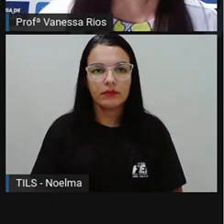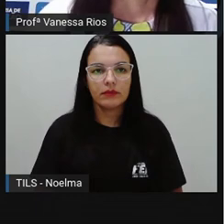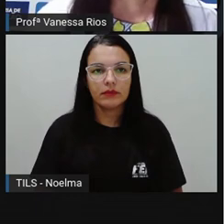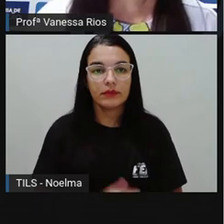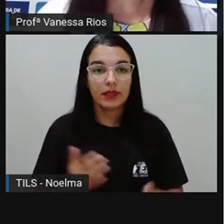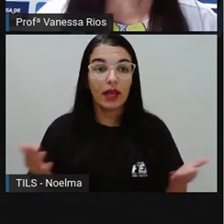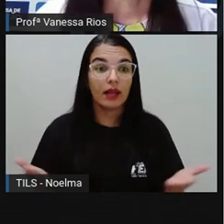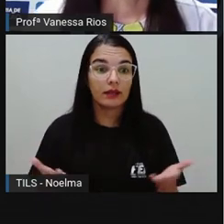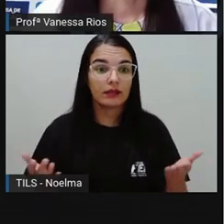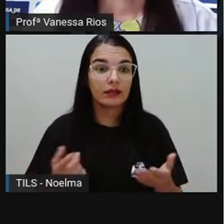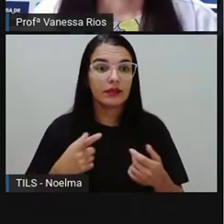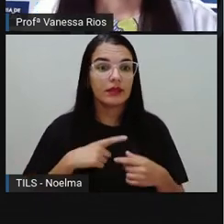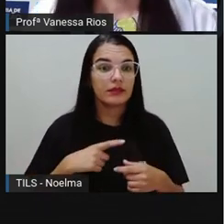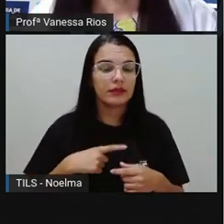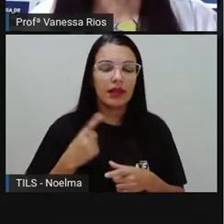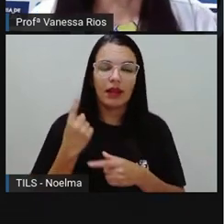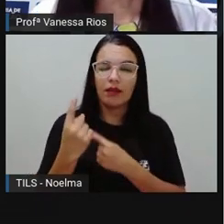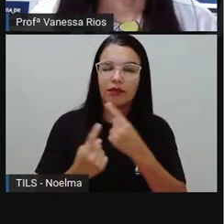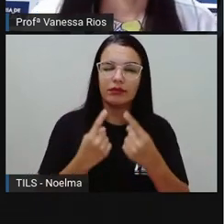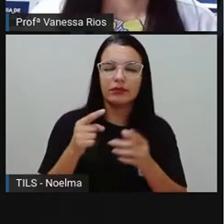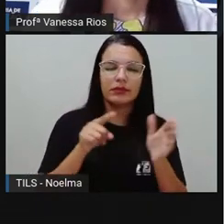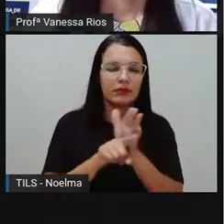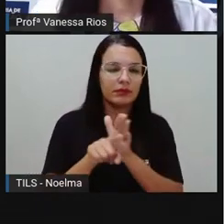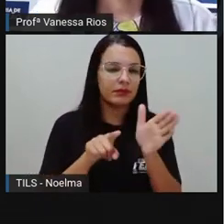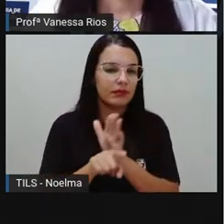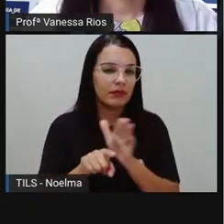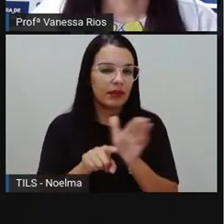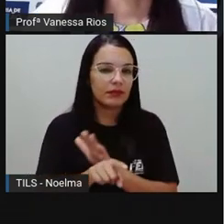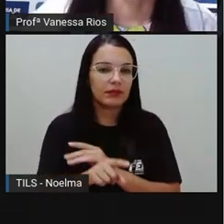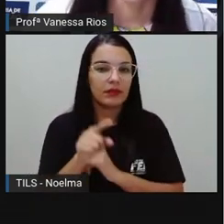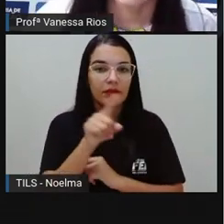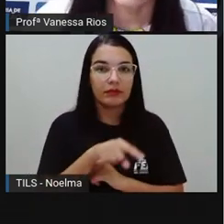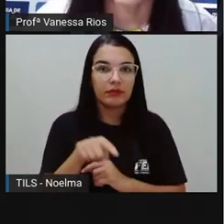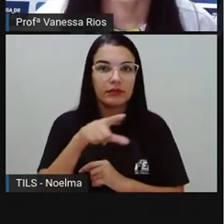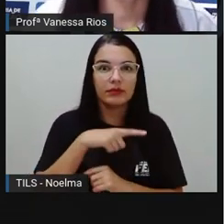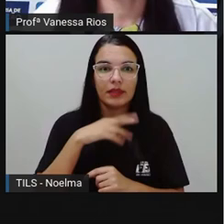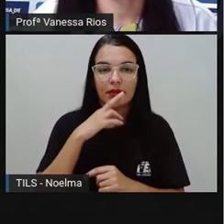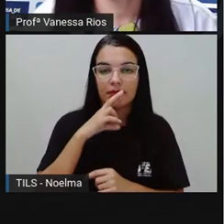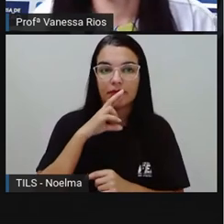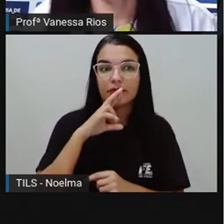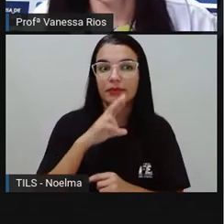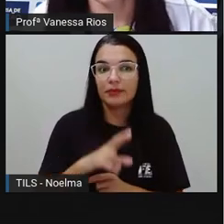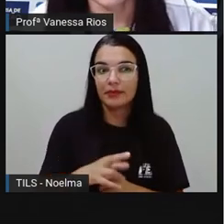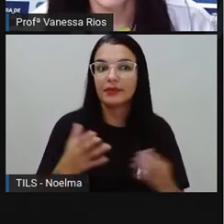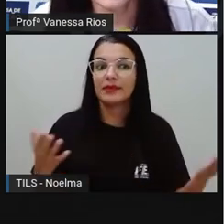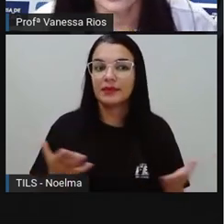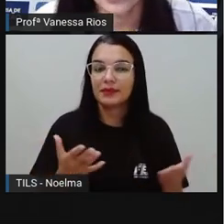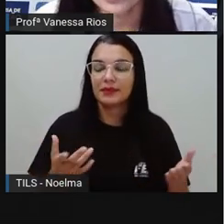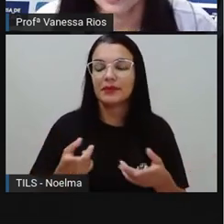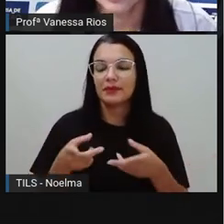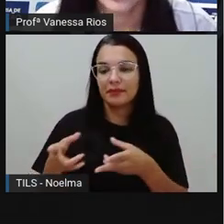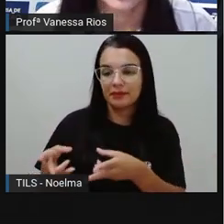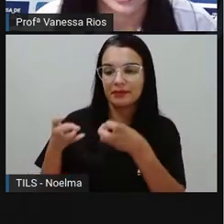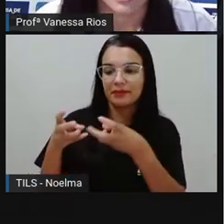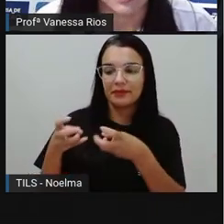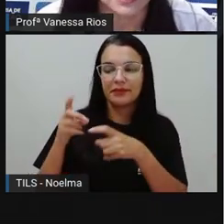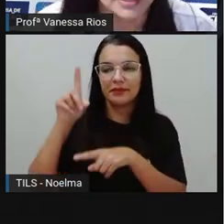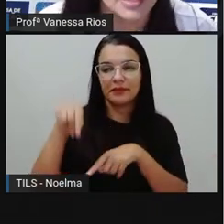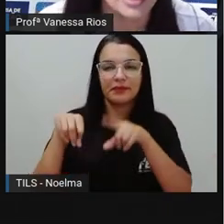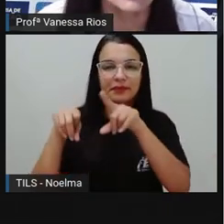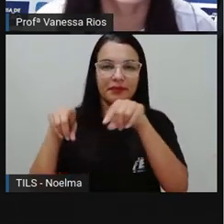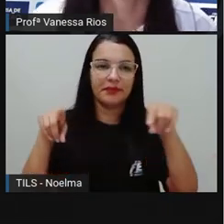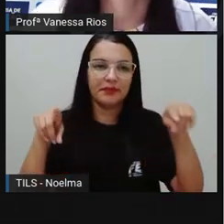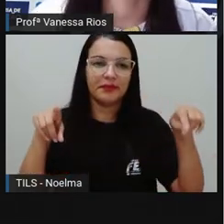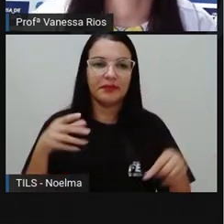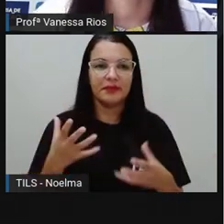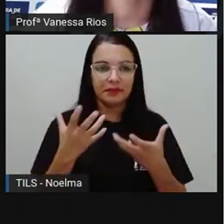E aí é para trás algumas perguntas para a gente encontrar as respostas através da observação deste gráfico,